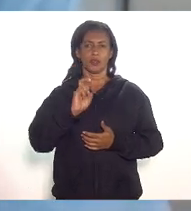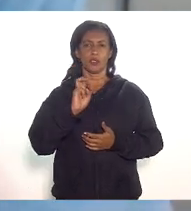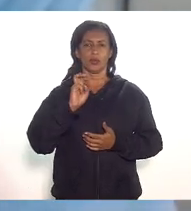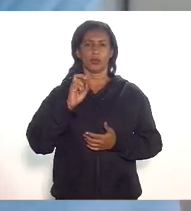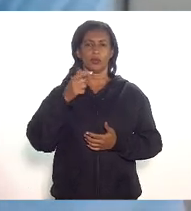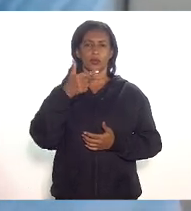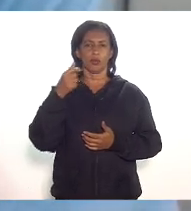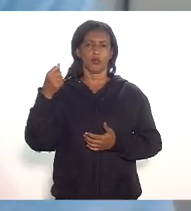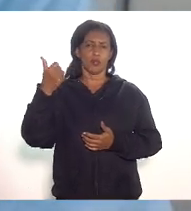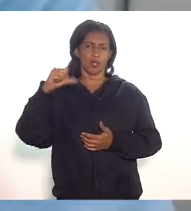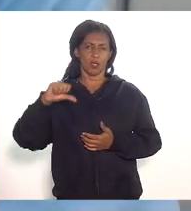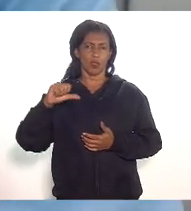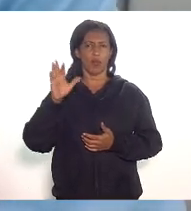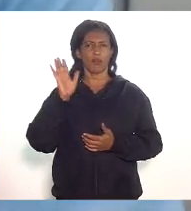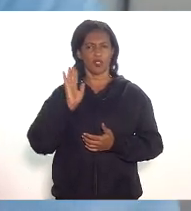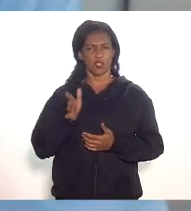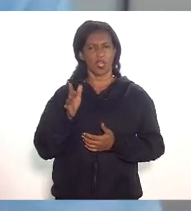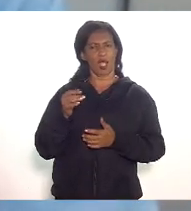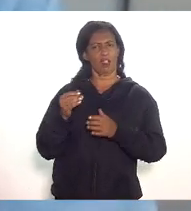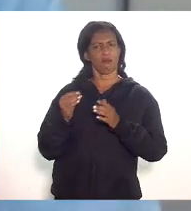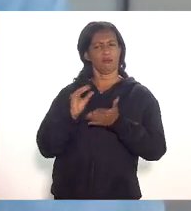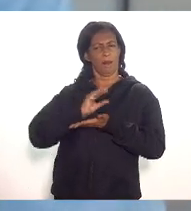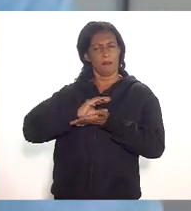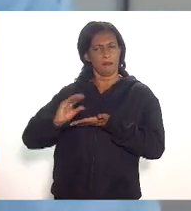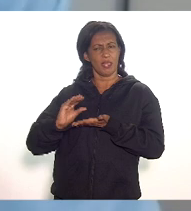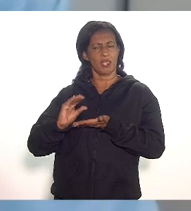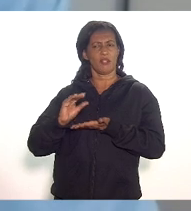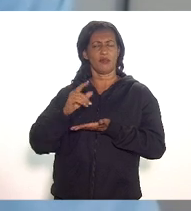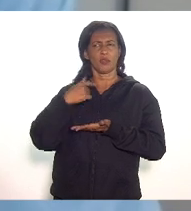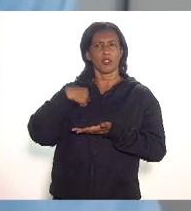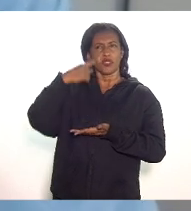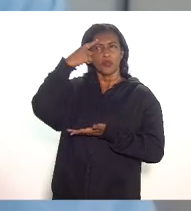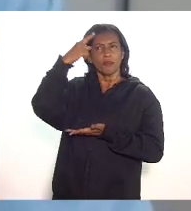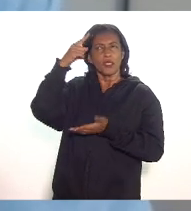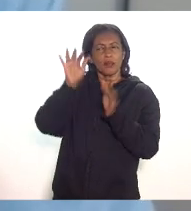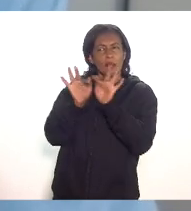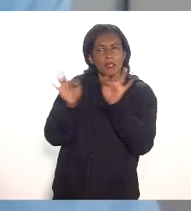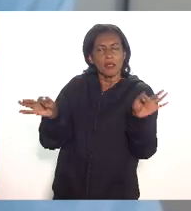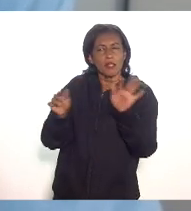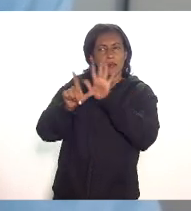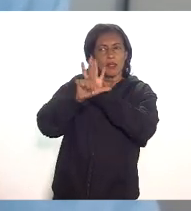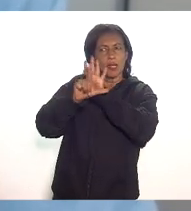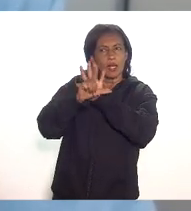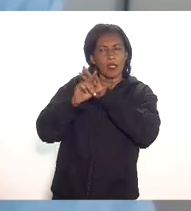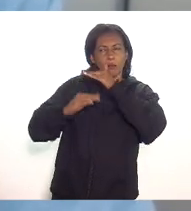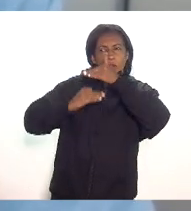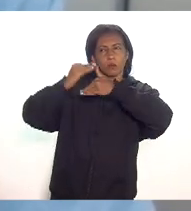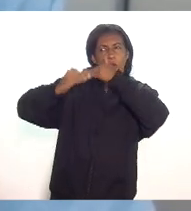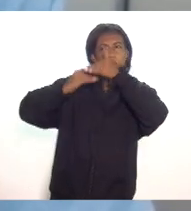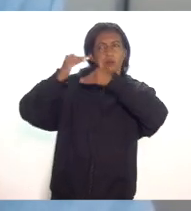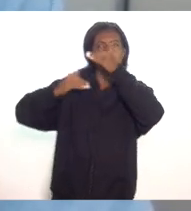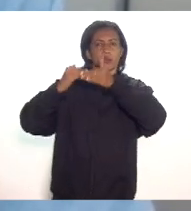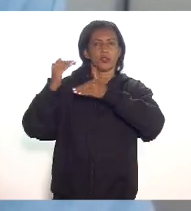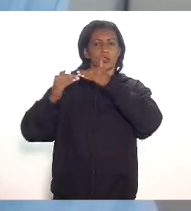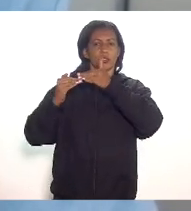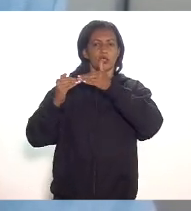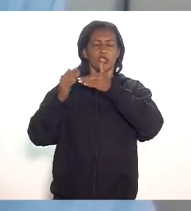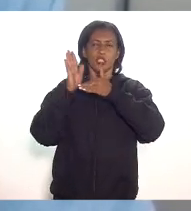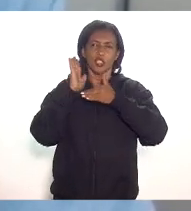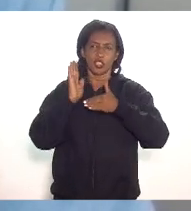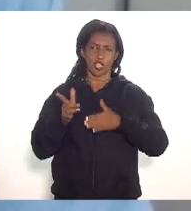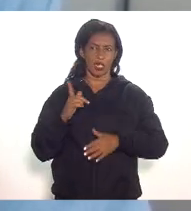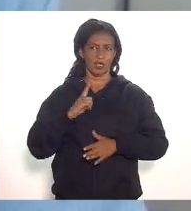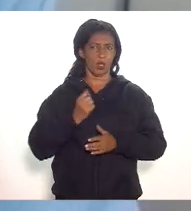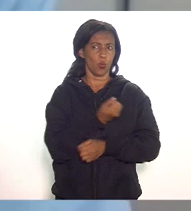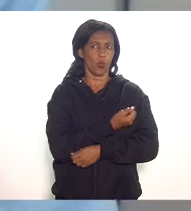questão dos benefícios e aí a gente acha que quanto mais simples tiver a lei na medida em que já tem uma legislação que prevê exatamente